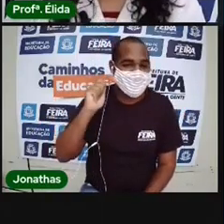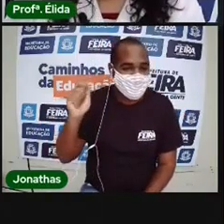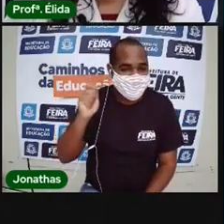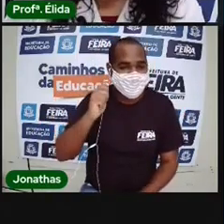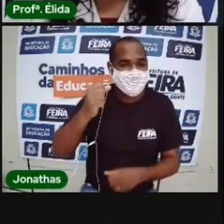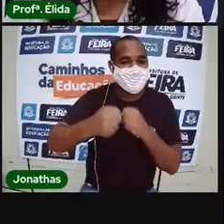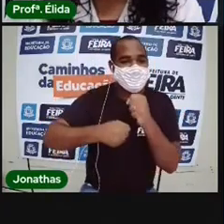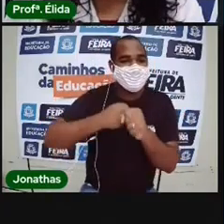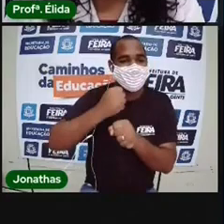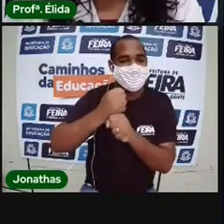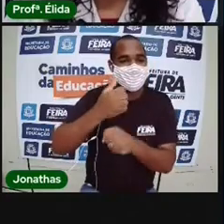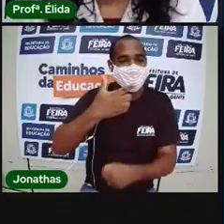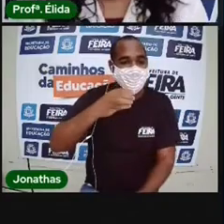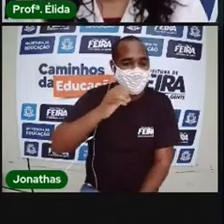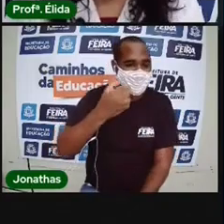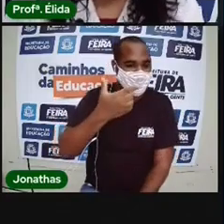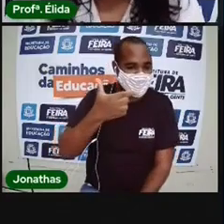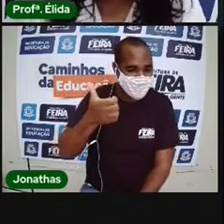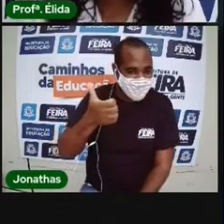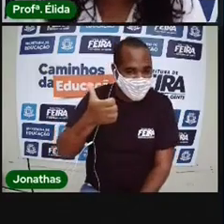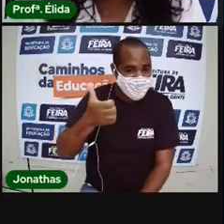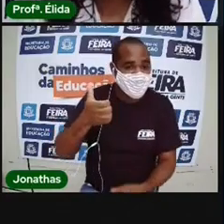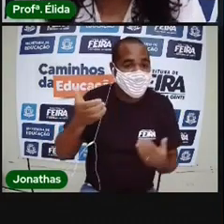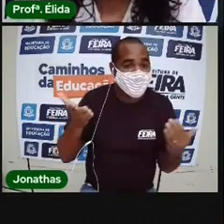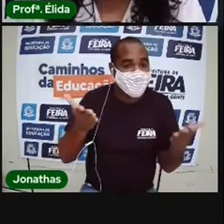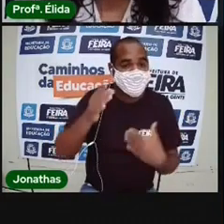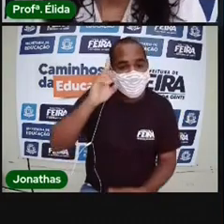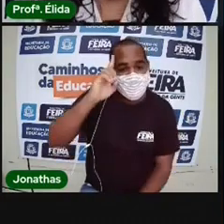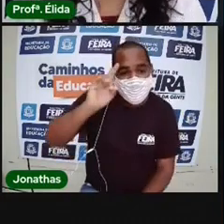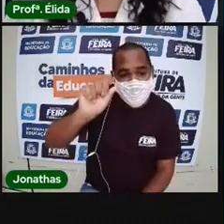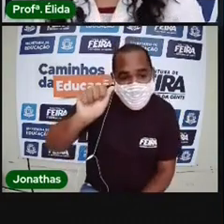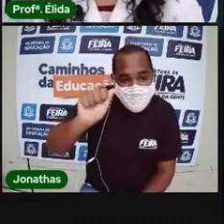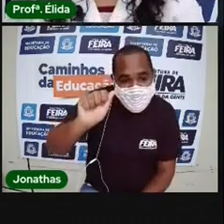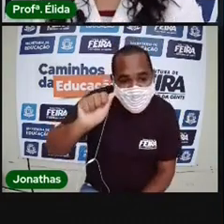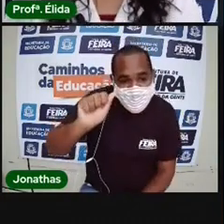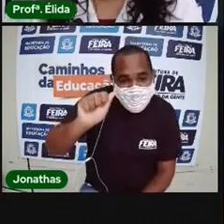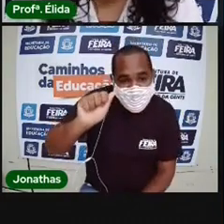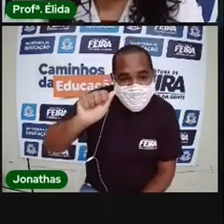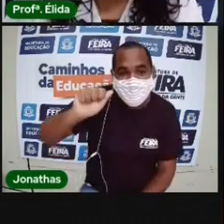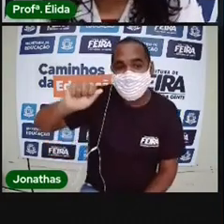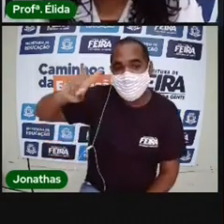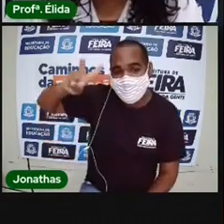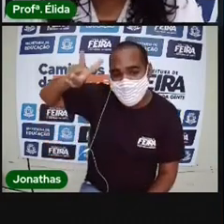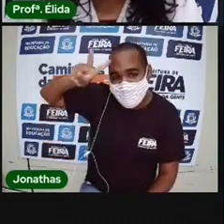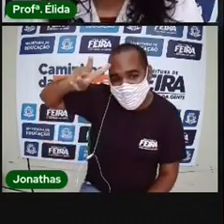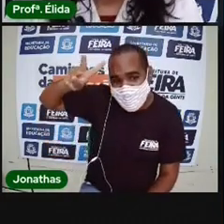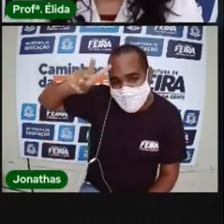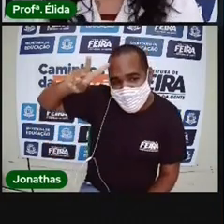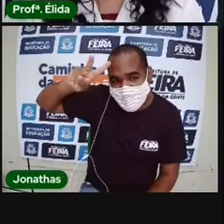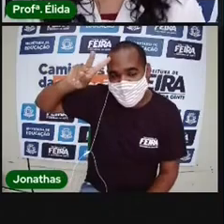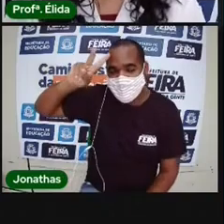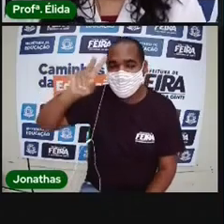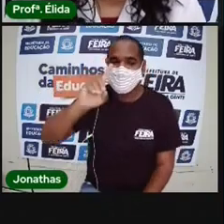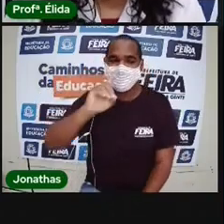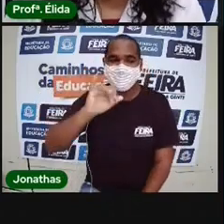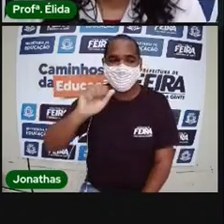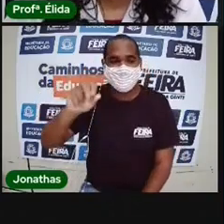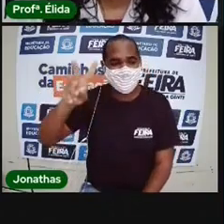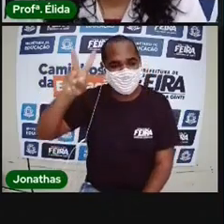abril de 2021. E você sabe qual é o dia da semana? Isso mesmo, hoje é segunda-feira,